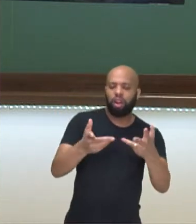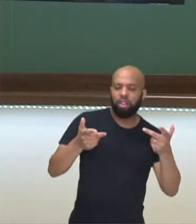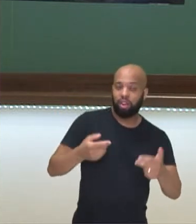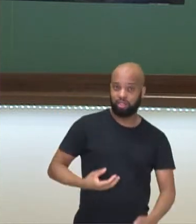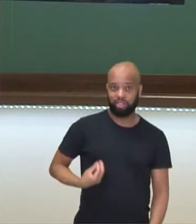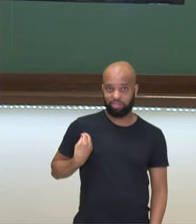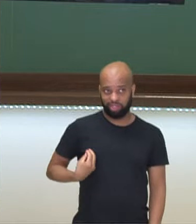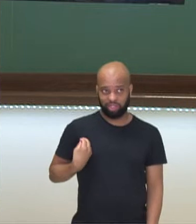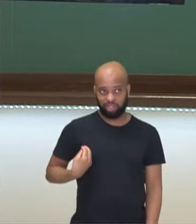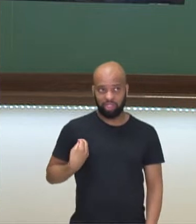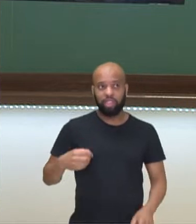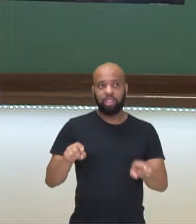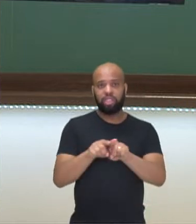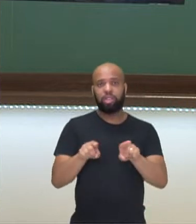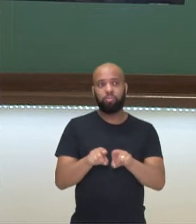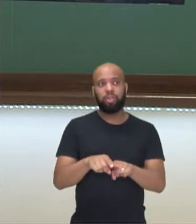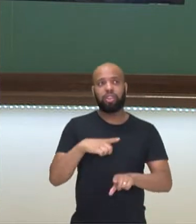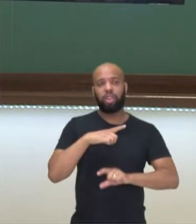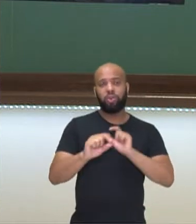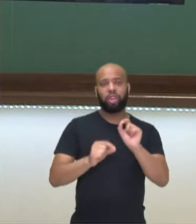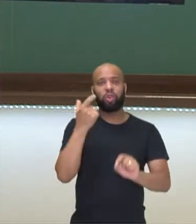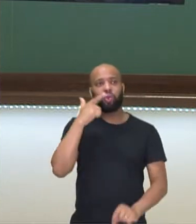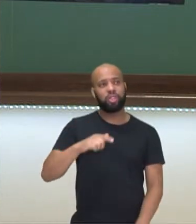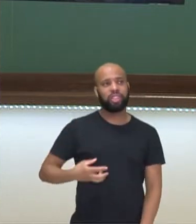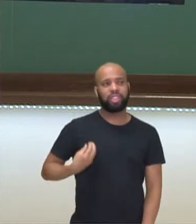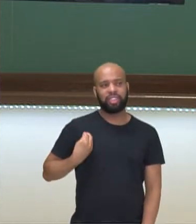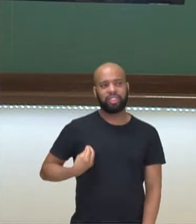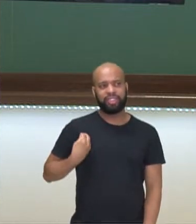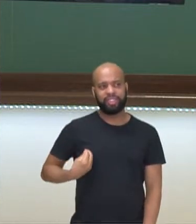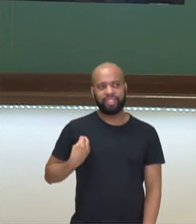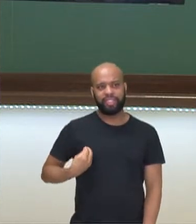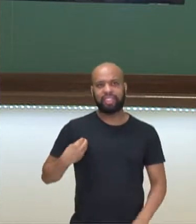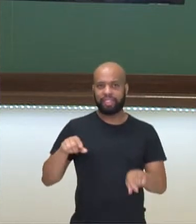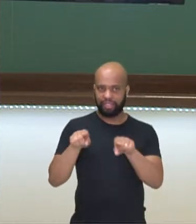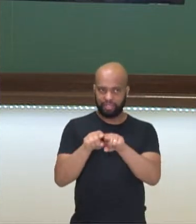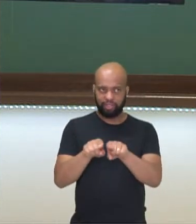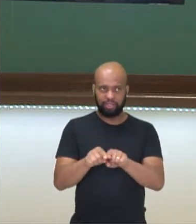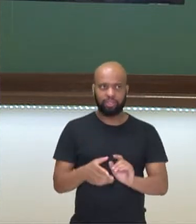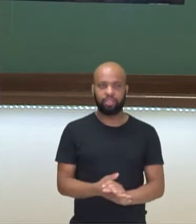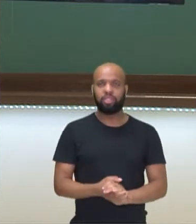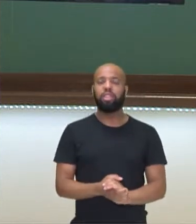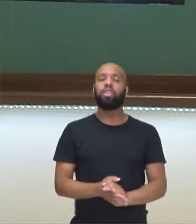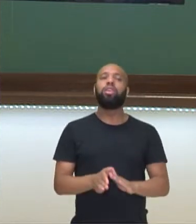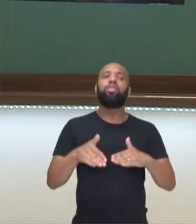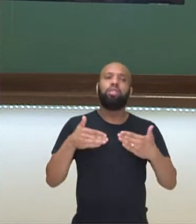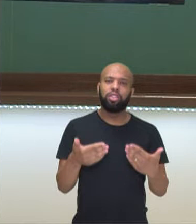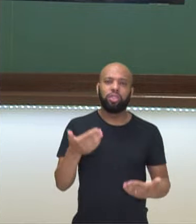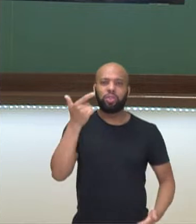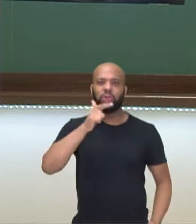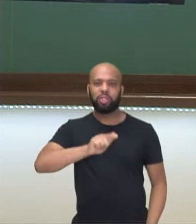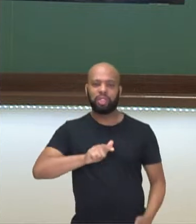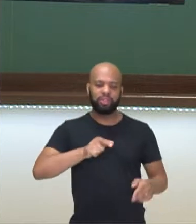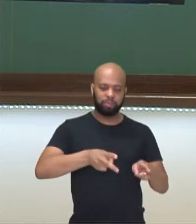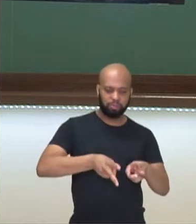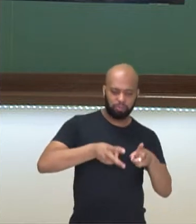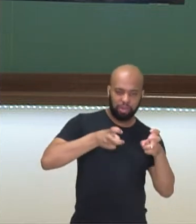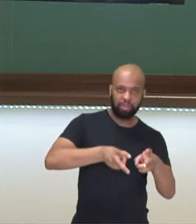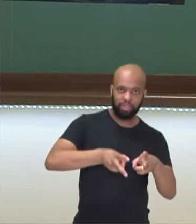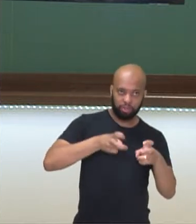e de também ter uma sobrevivência melhor. Com isso, a gente consegue perceber